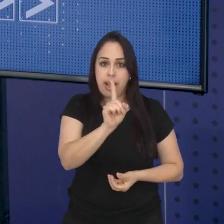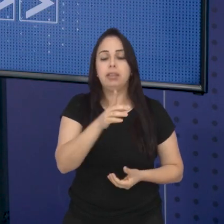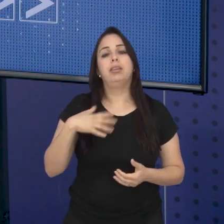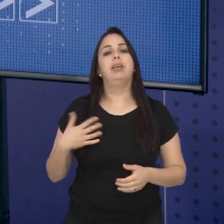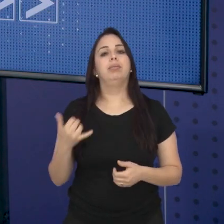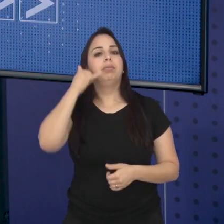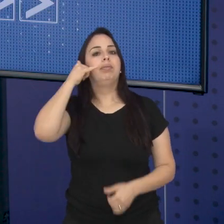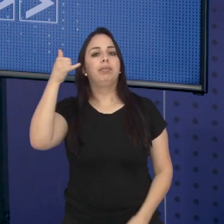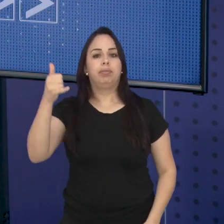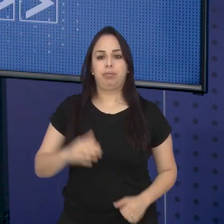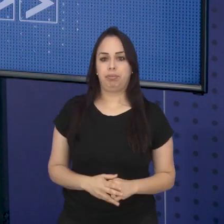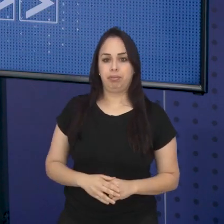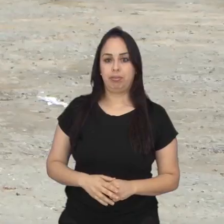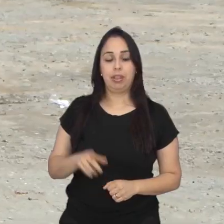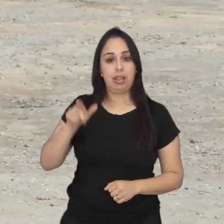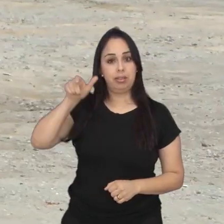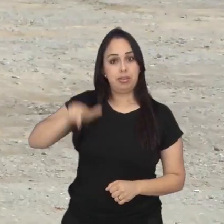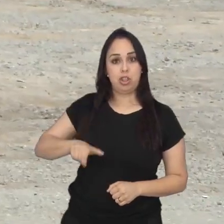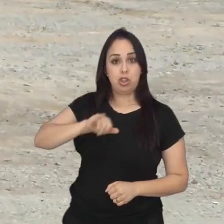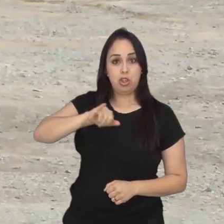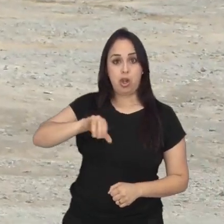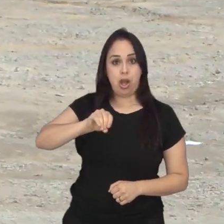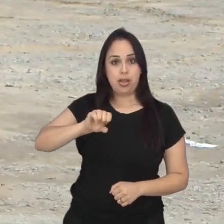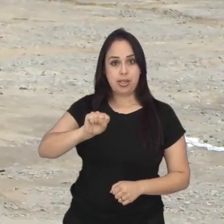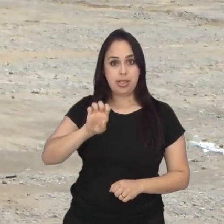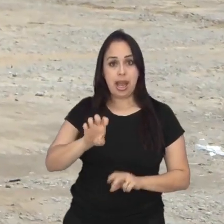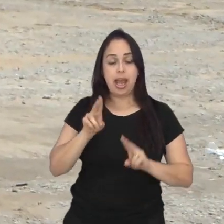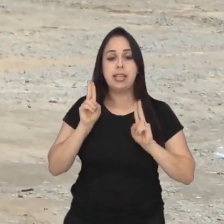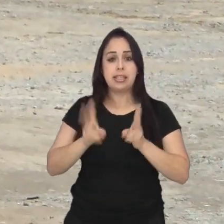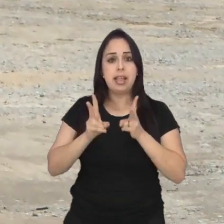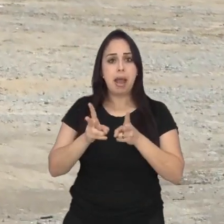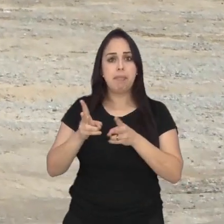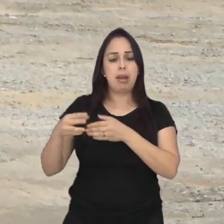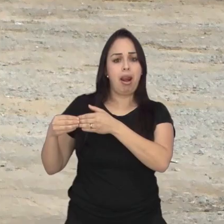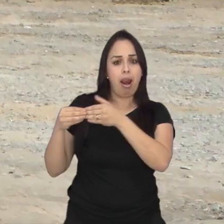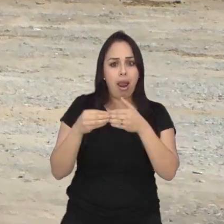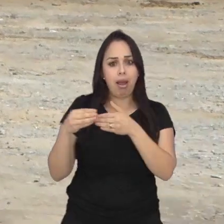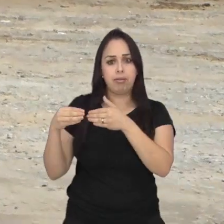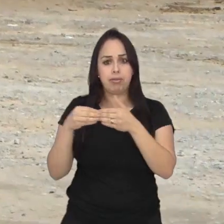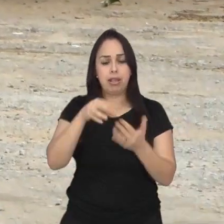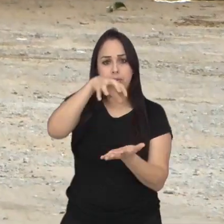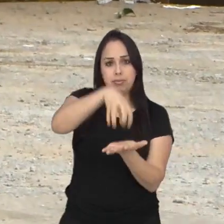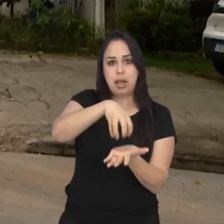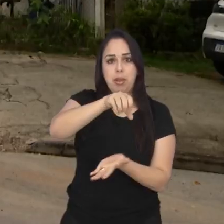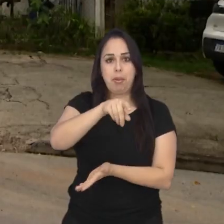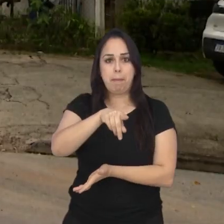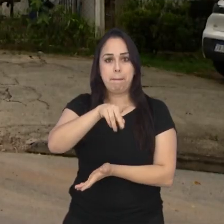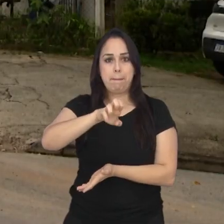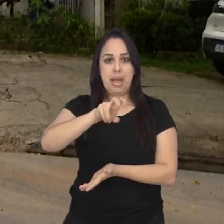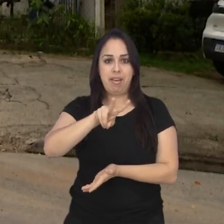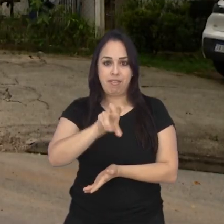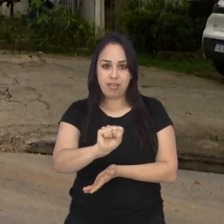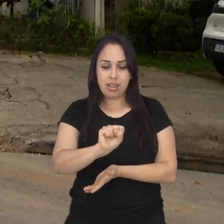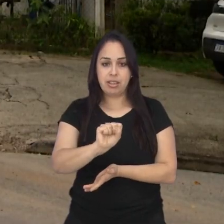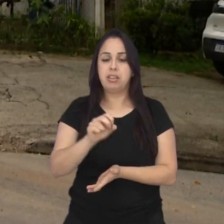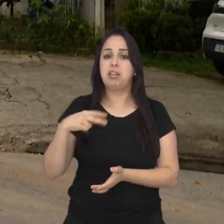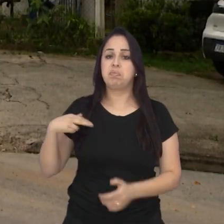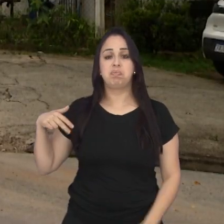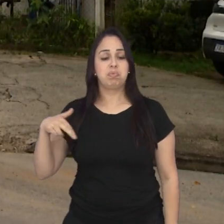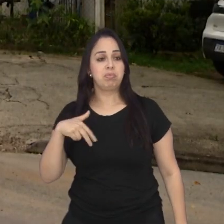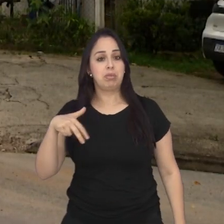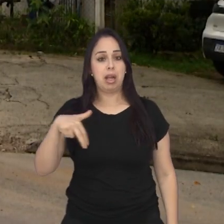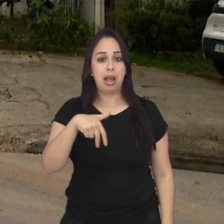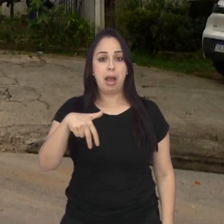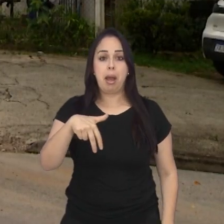fazer o descarte correto. Seu José frequentemente traz resíduos e entulhos para o PEV, o ponto de entrega